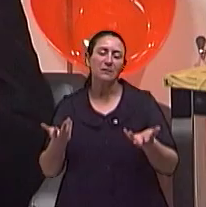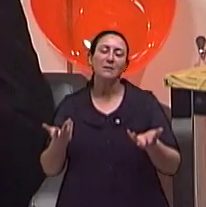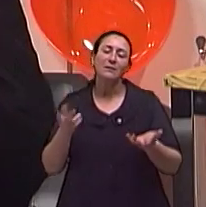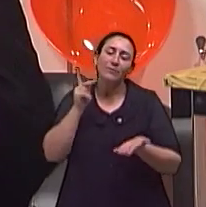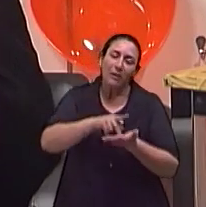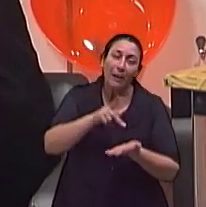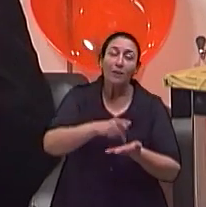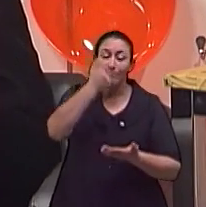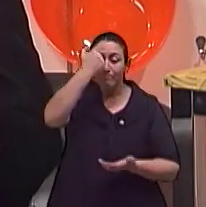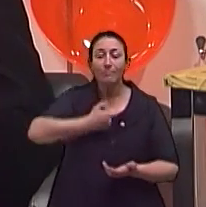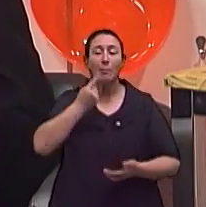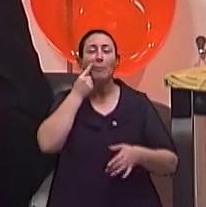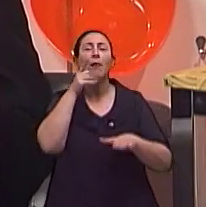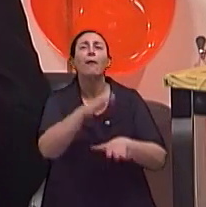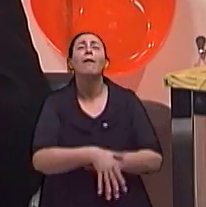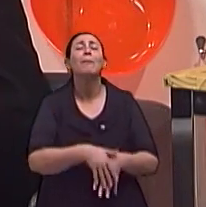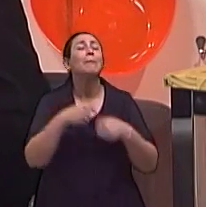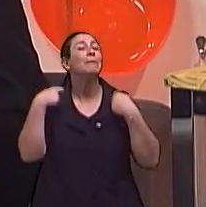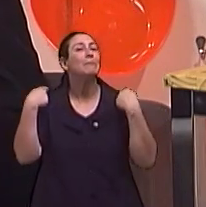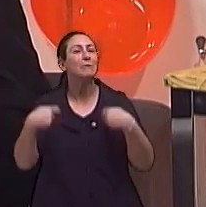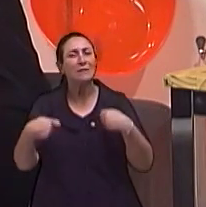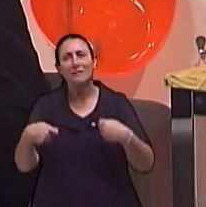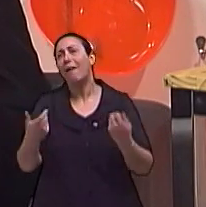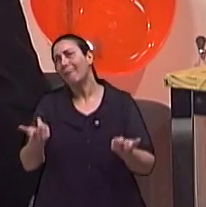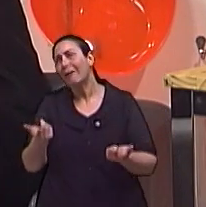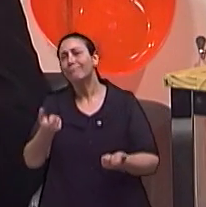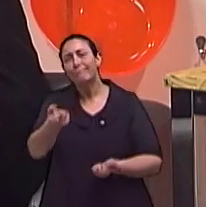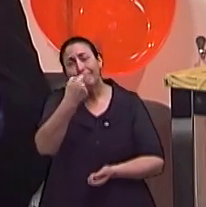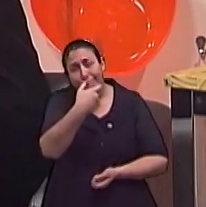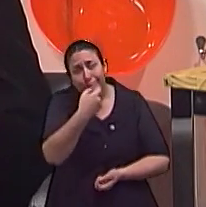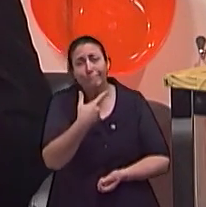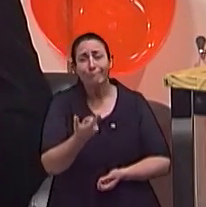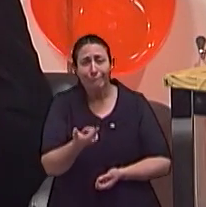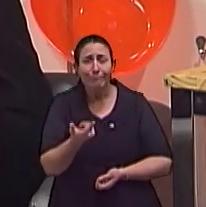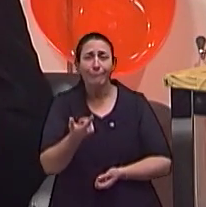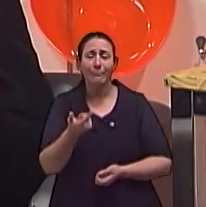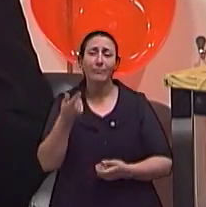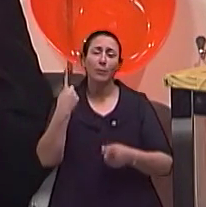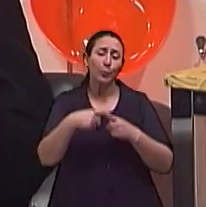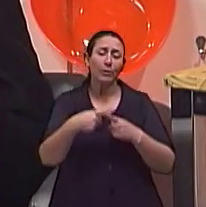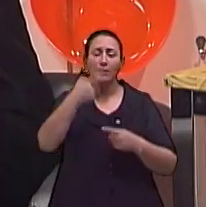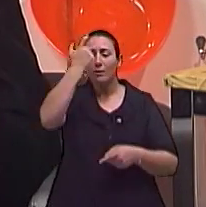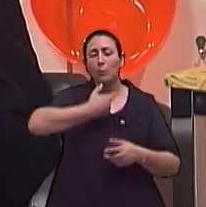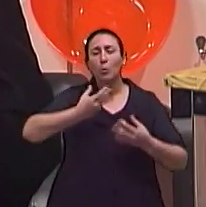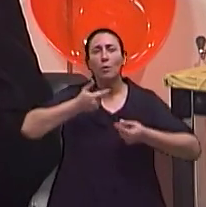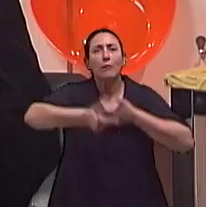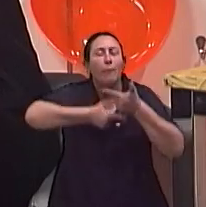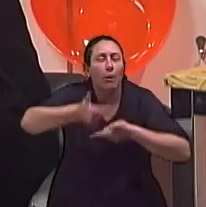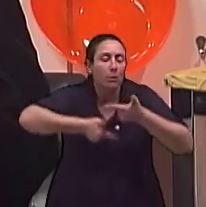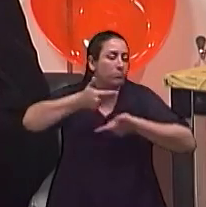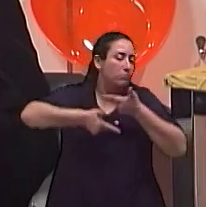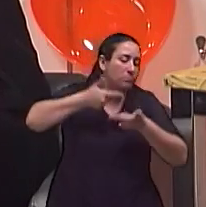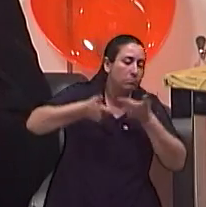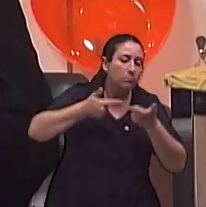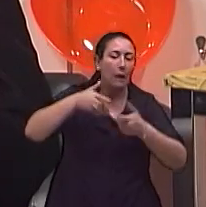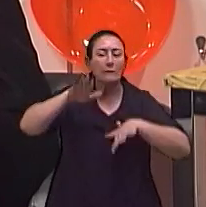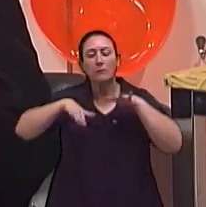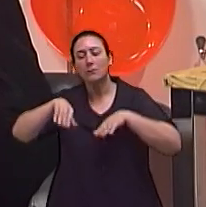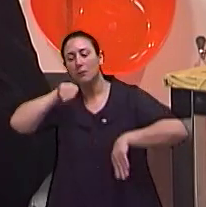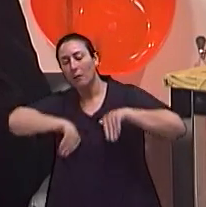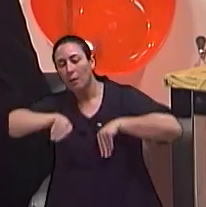precisava de comprimidos para poder enfrentar a jornada de trabalho dela, tinha crises